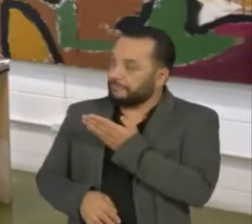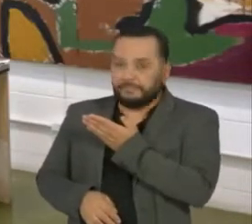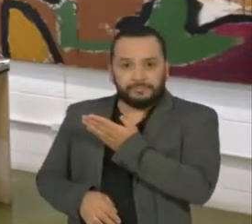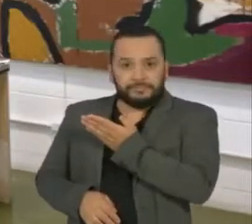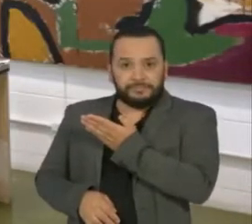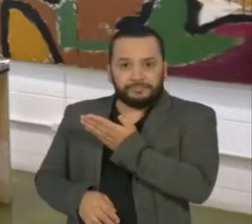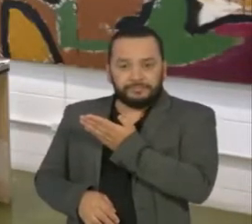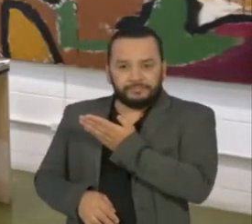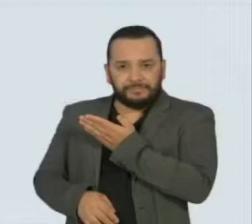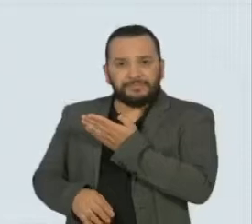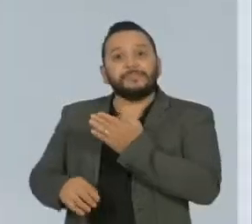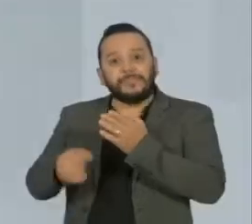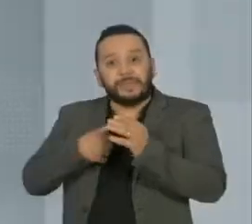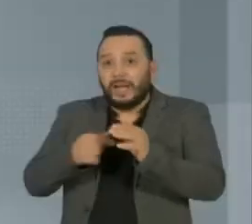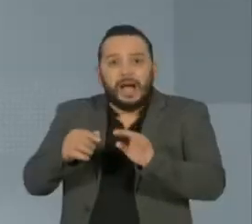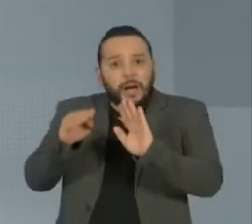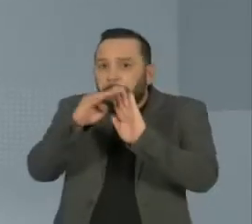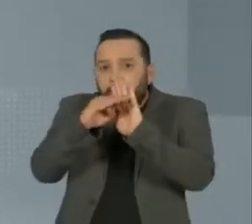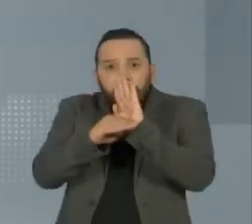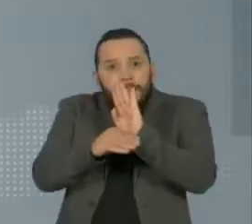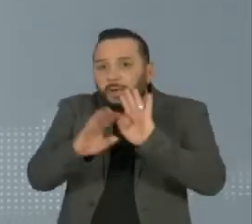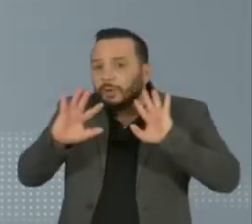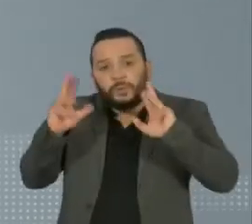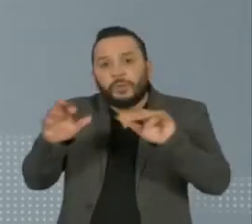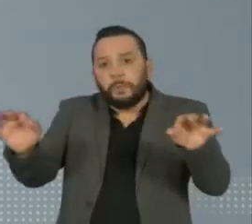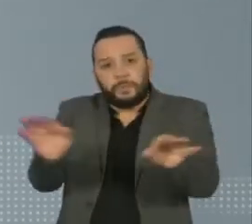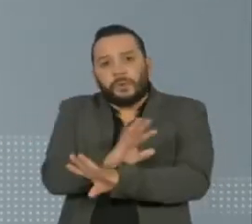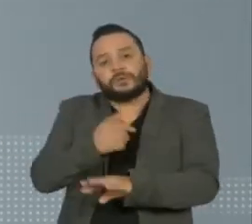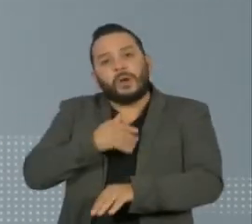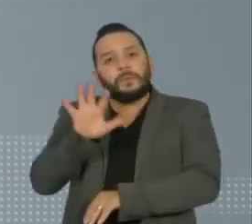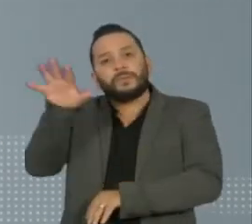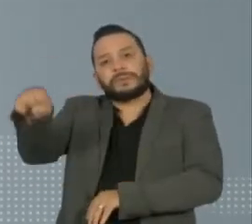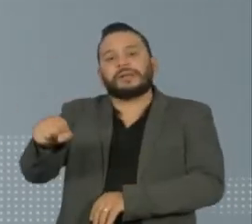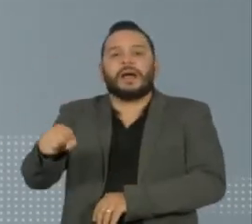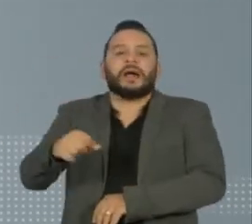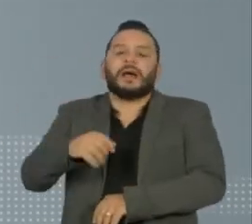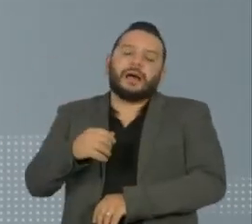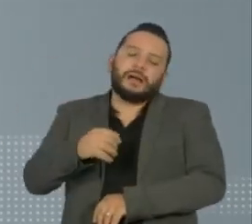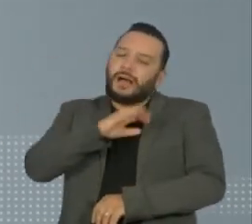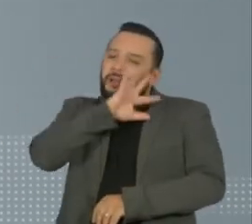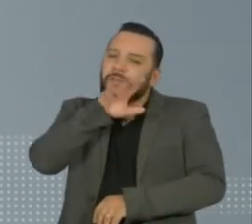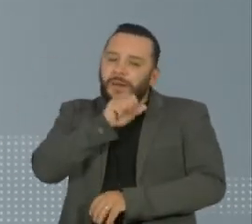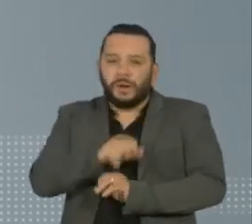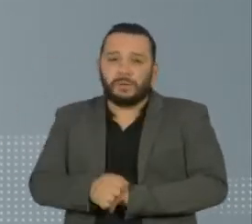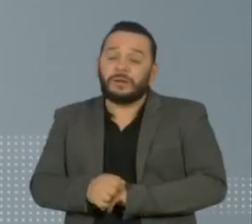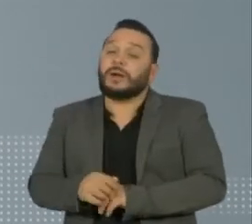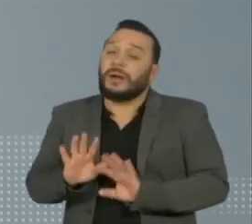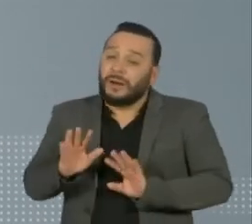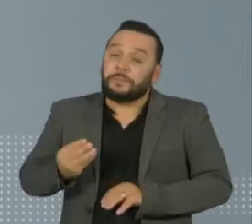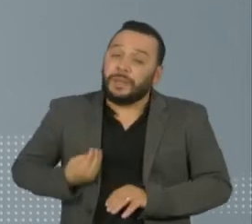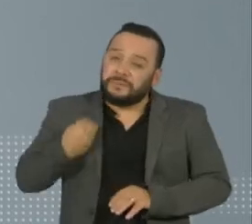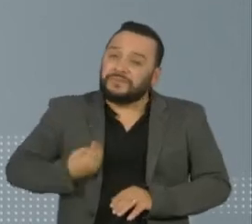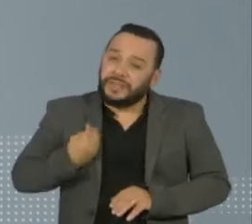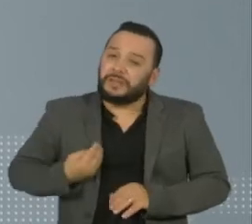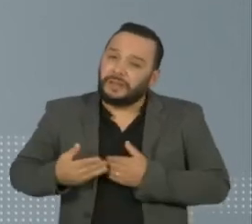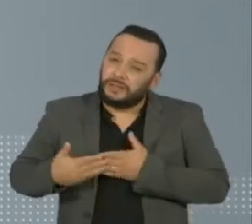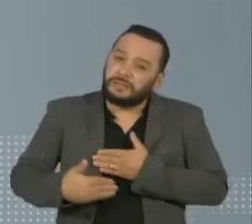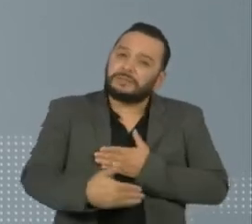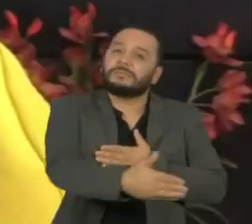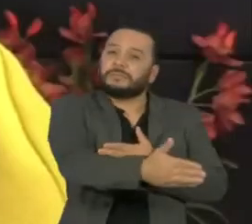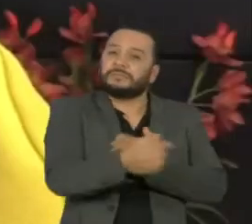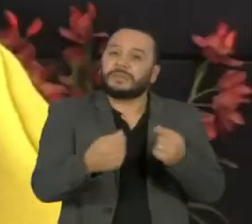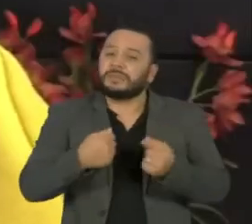para buscar o animal. Vale a pena lembrar que a adoção é para a vida toda e tem que ser realizada com muita